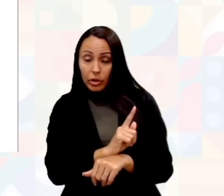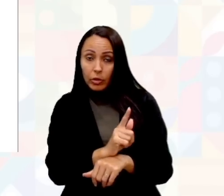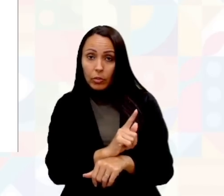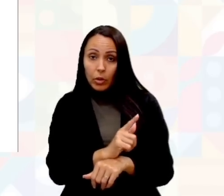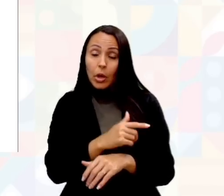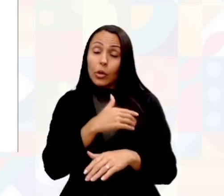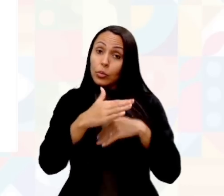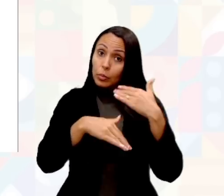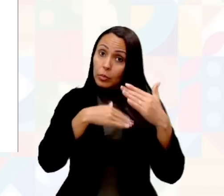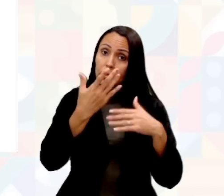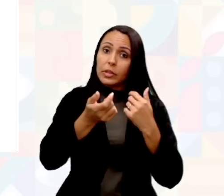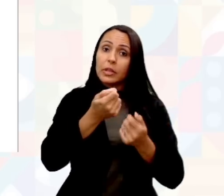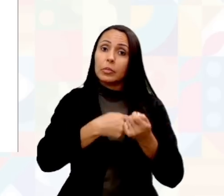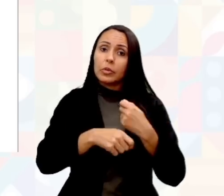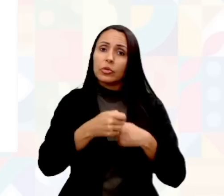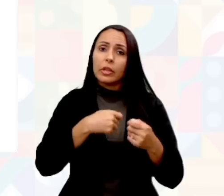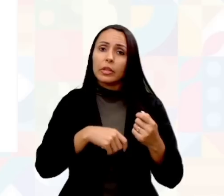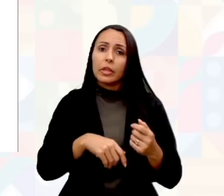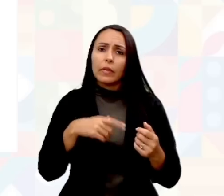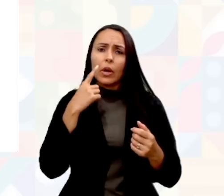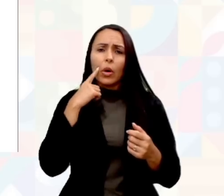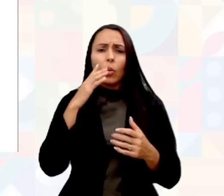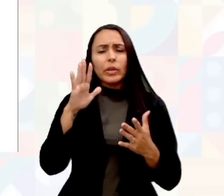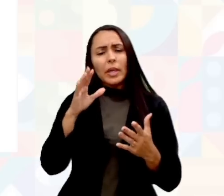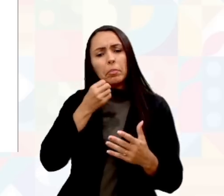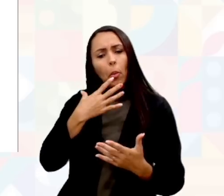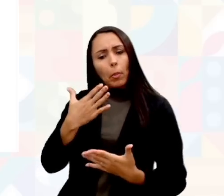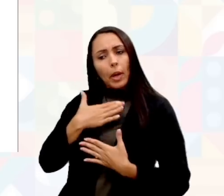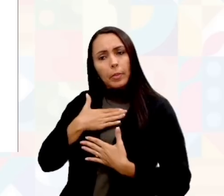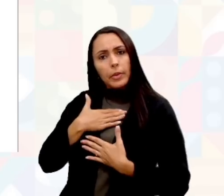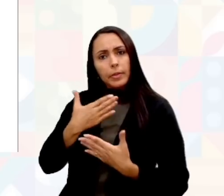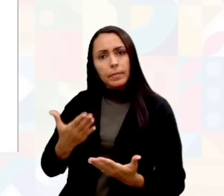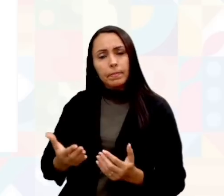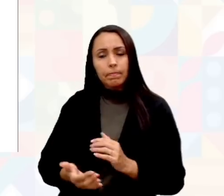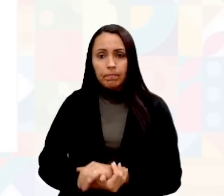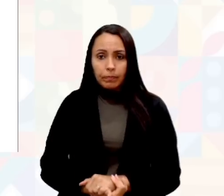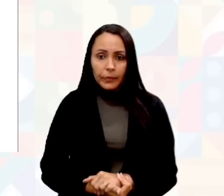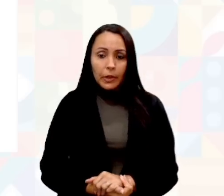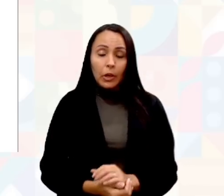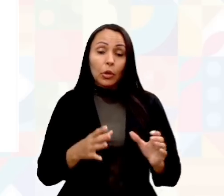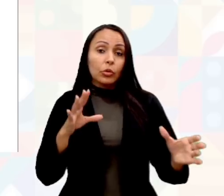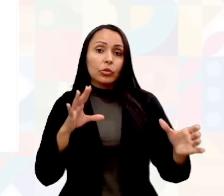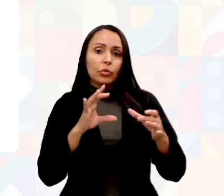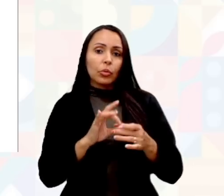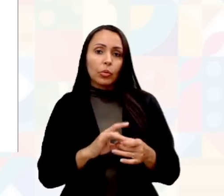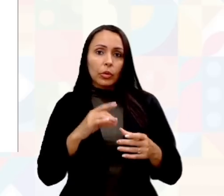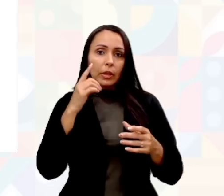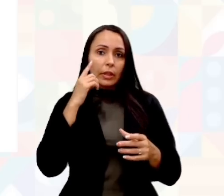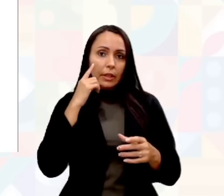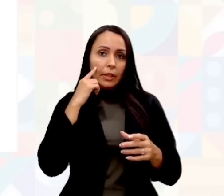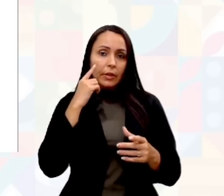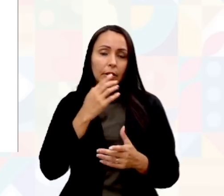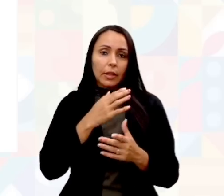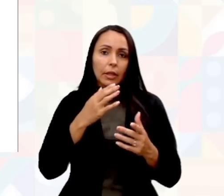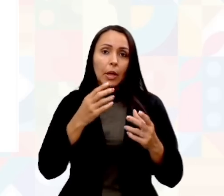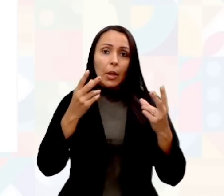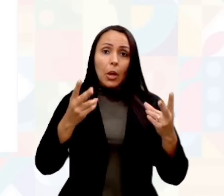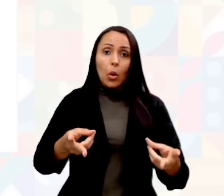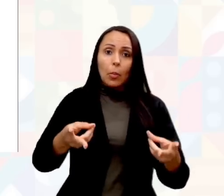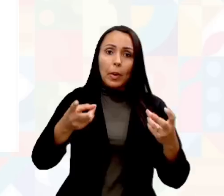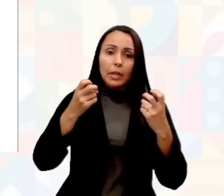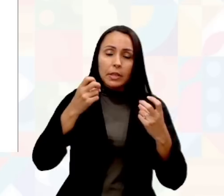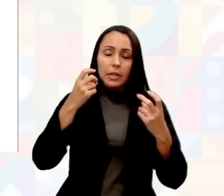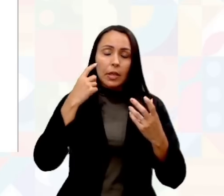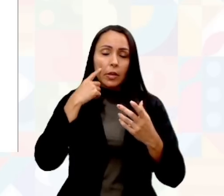processo administrativo, o é ele traz para mim? Junto com o organograma, onde eu identifiquei a hierarquia da empresa, eu agora vou